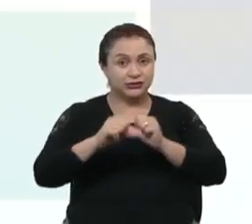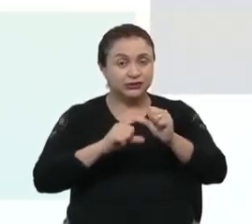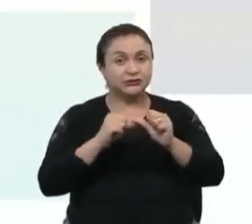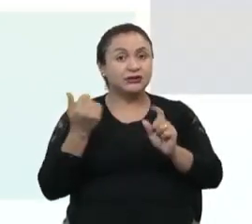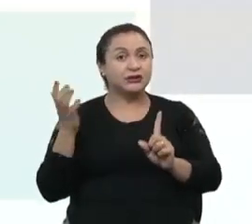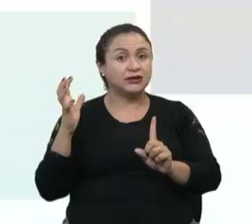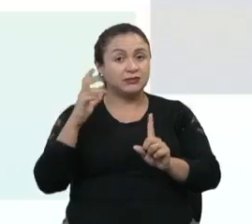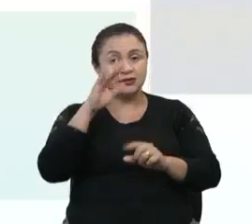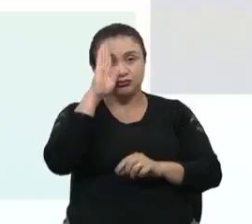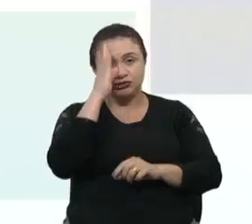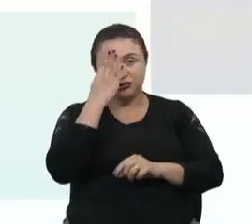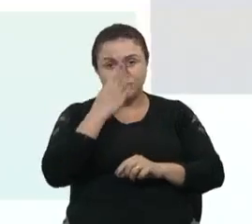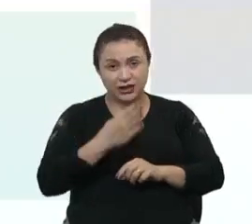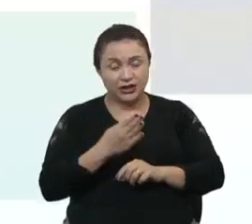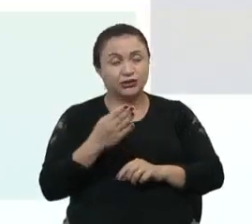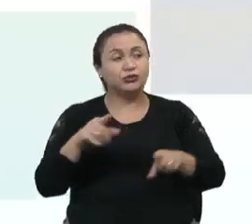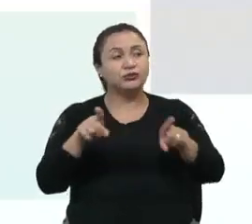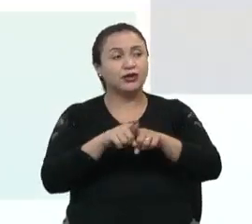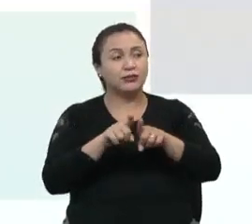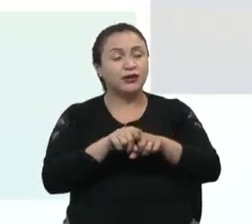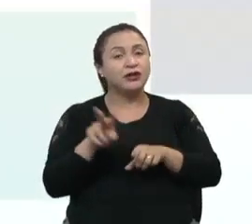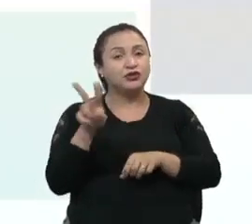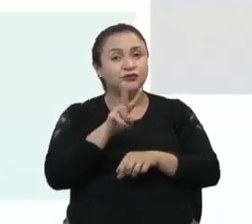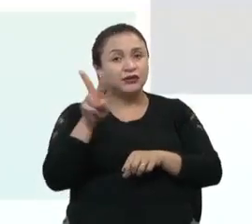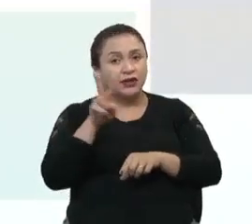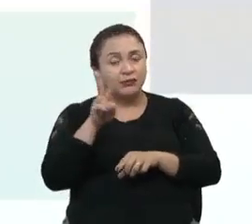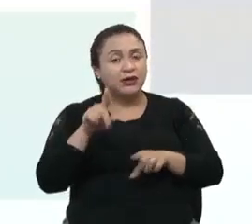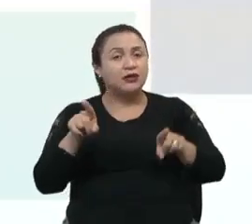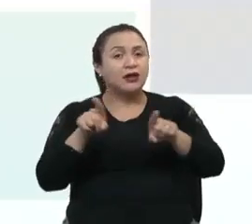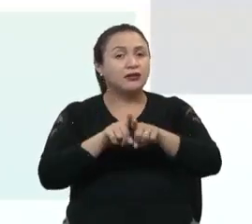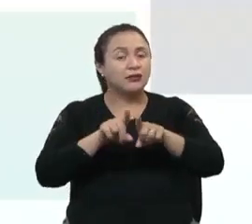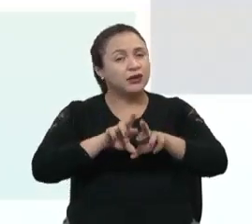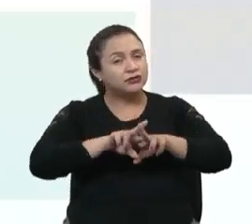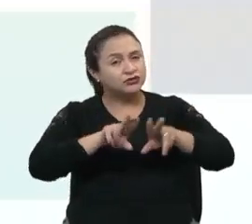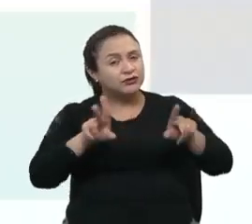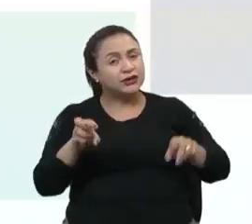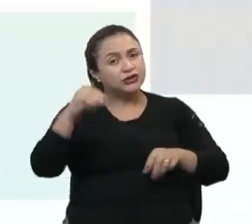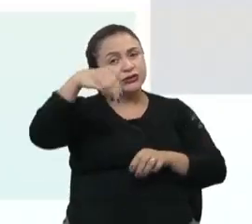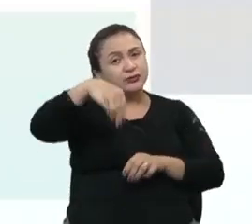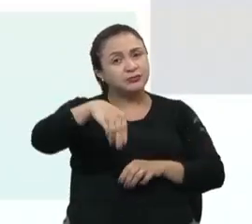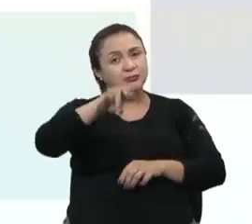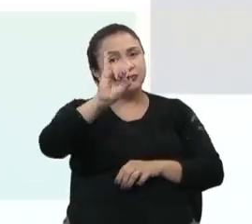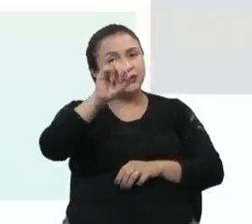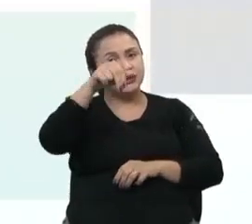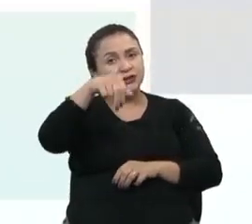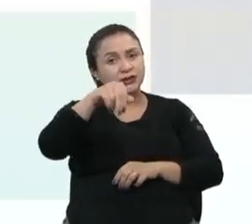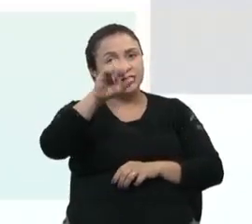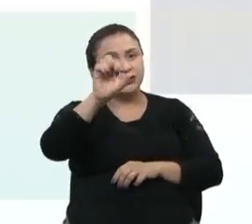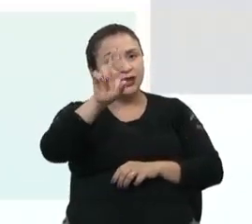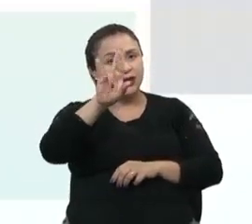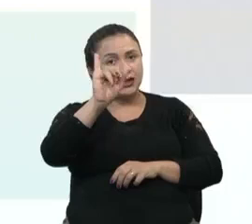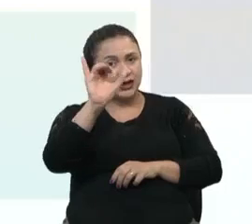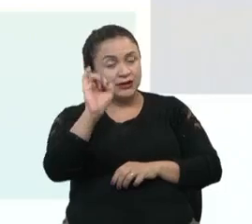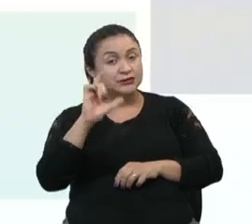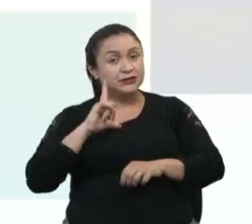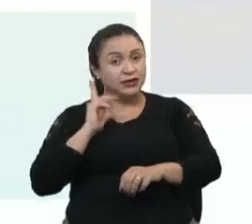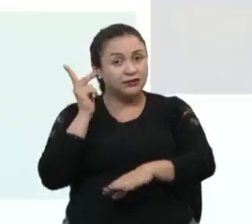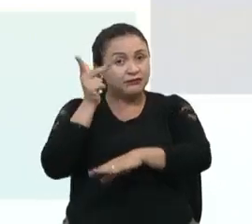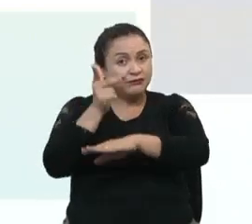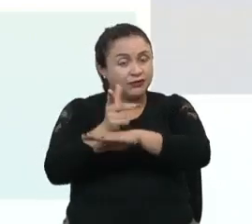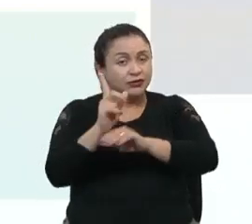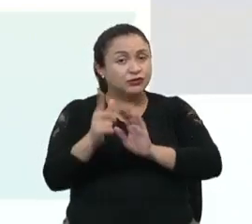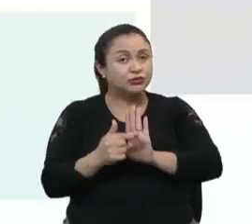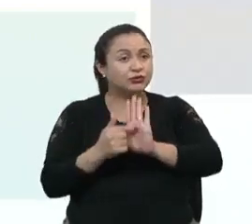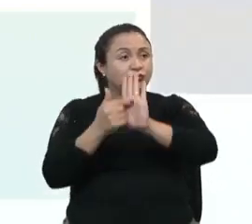impacto direto no status de vitaminas e minerais. Então, aqui no vídeo, para ilustrar a nossa